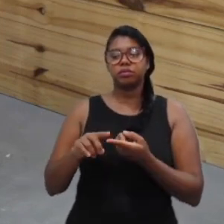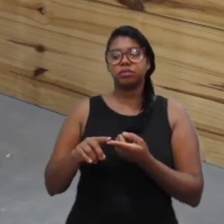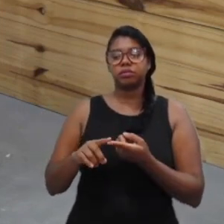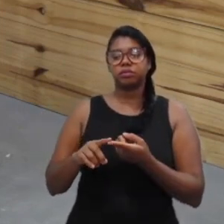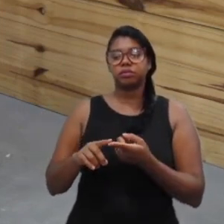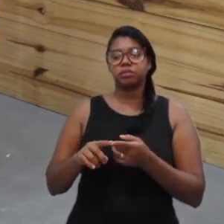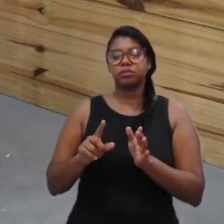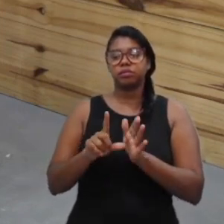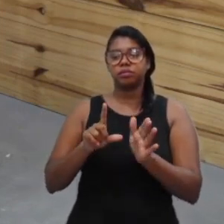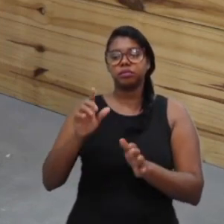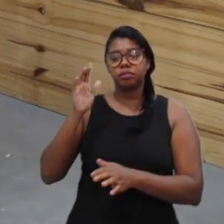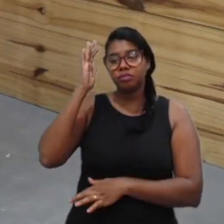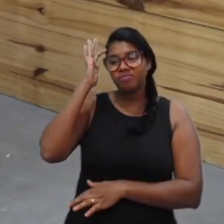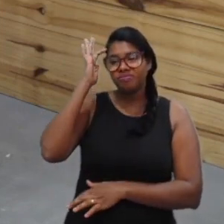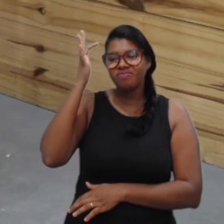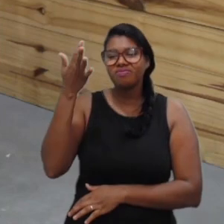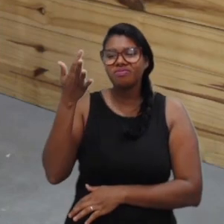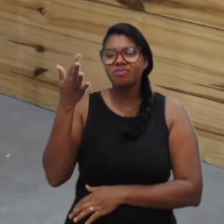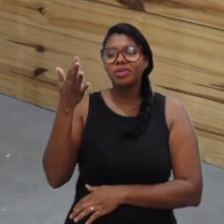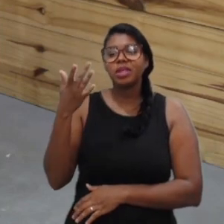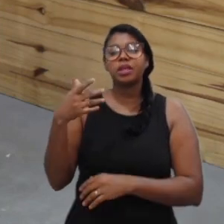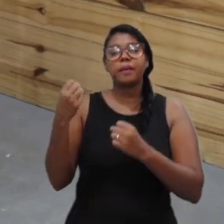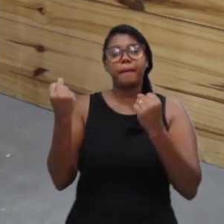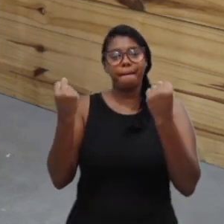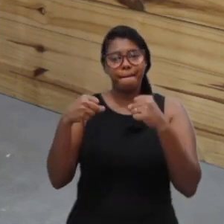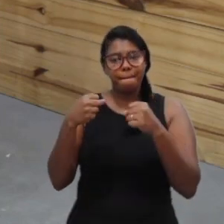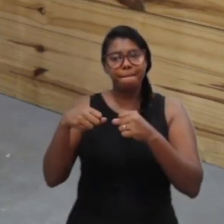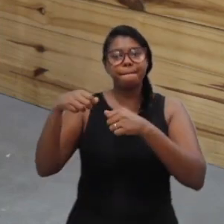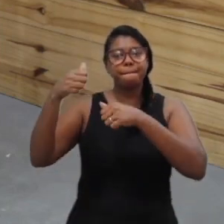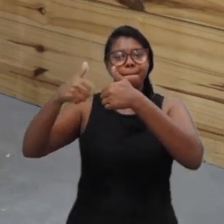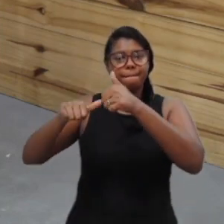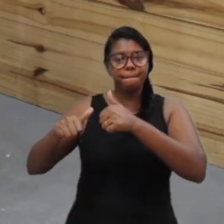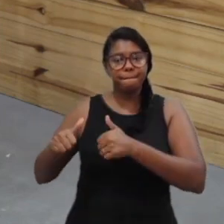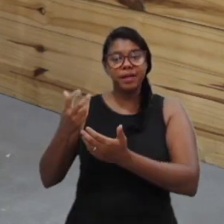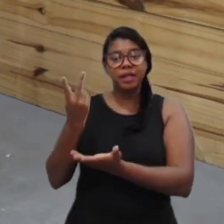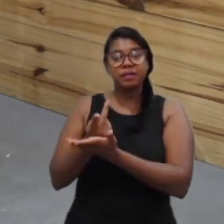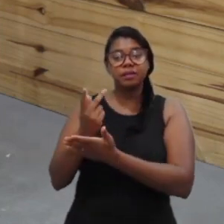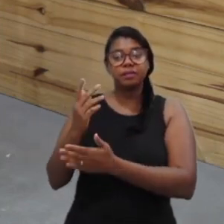decisão, eu tenho que avaliar as consequências.